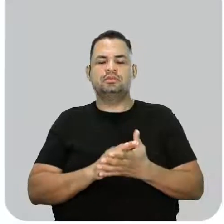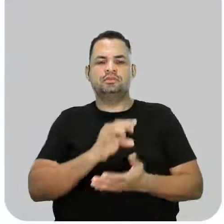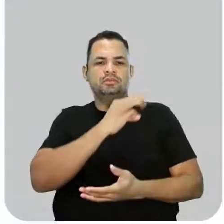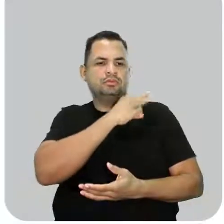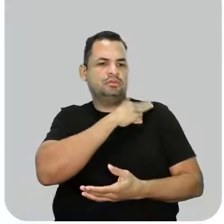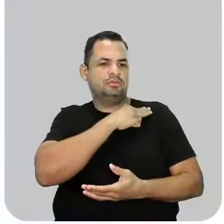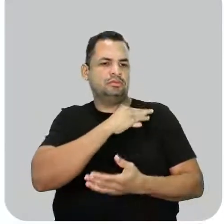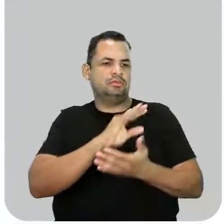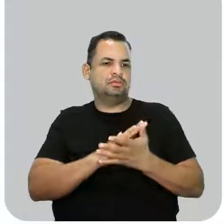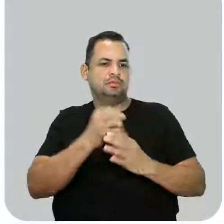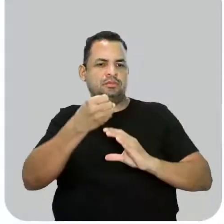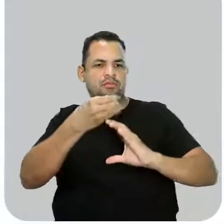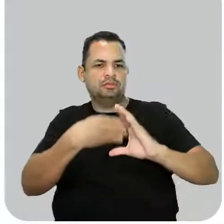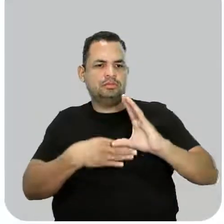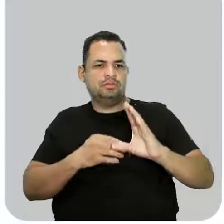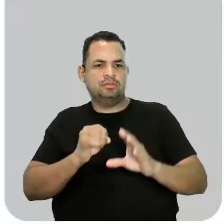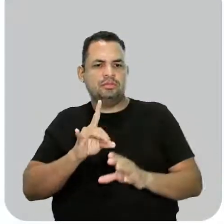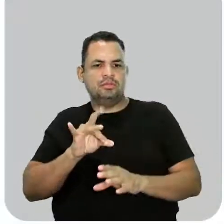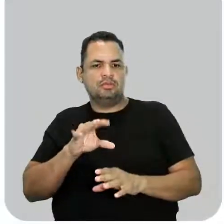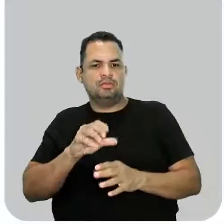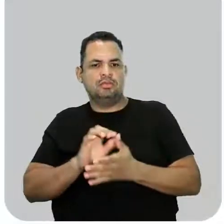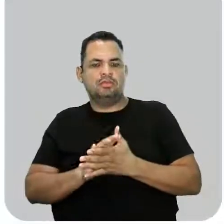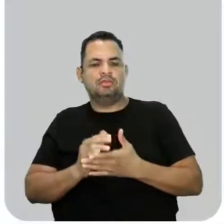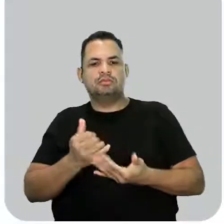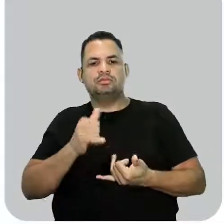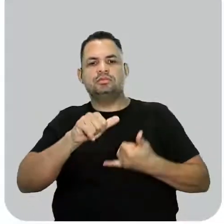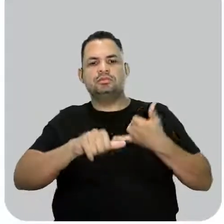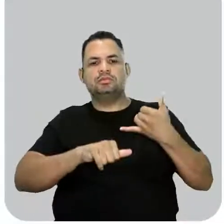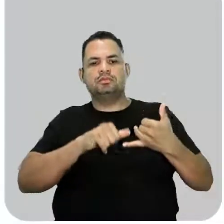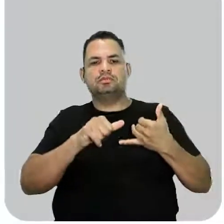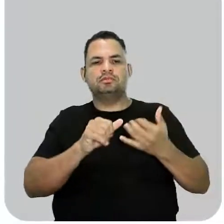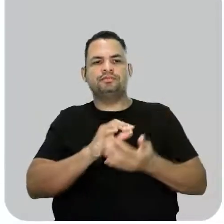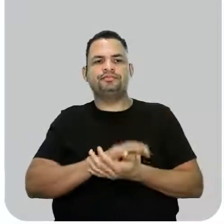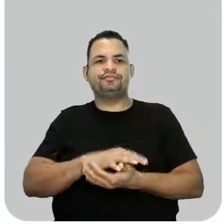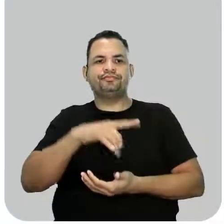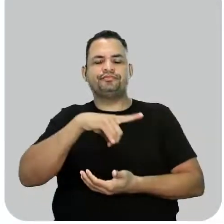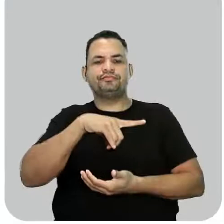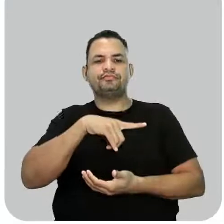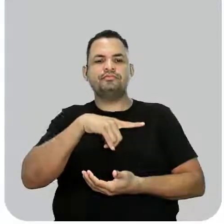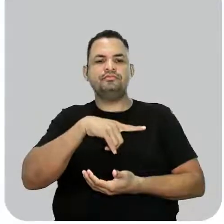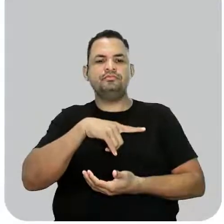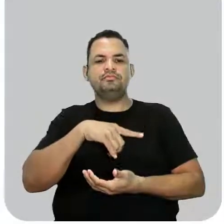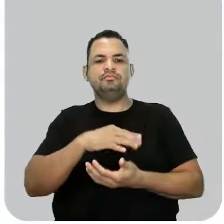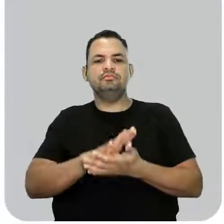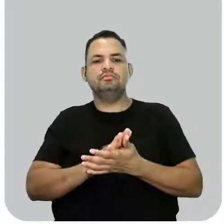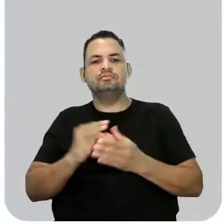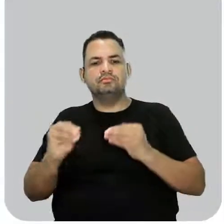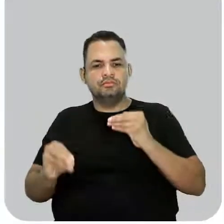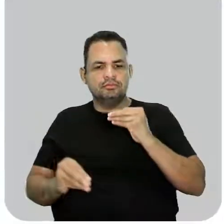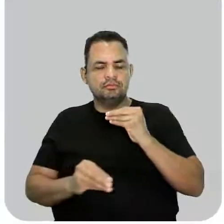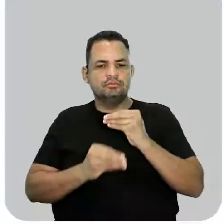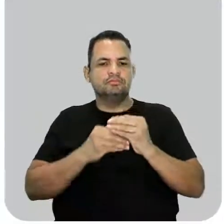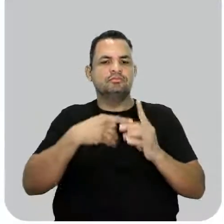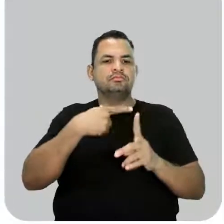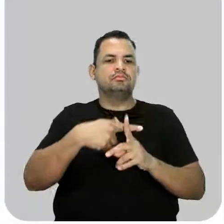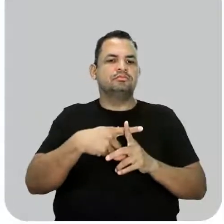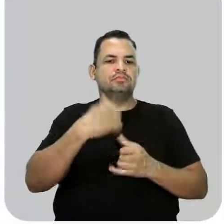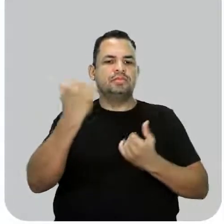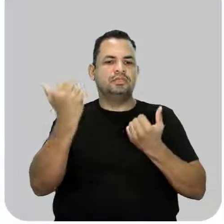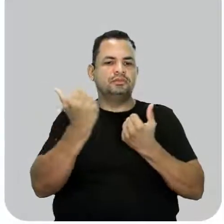orgânicas, as reações. Aqui dentro das reações tem lá reação de adição, de